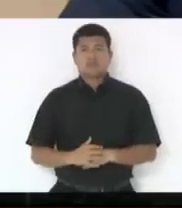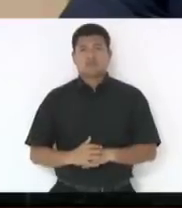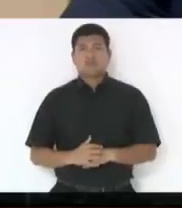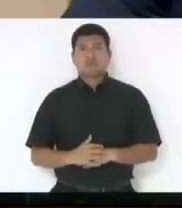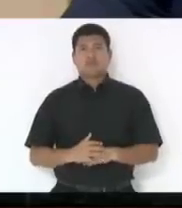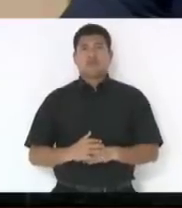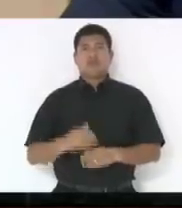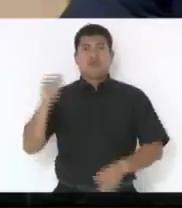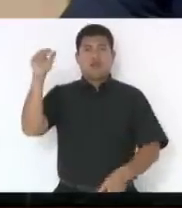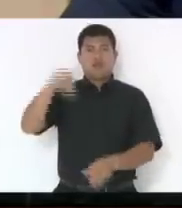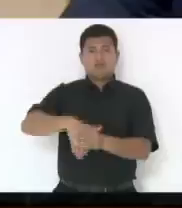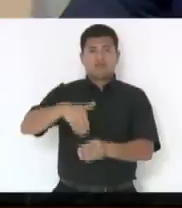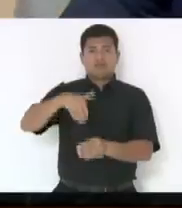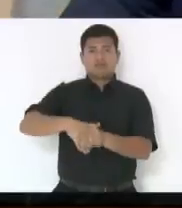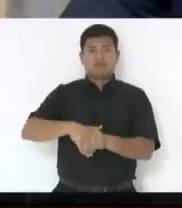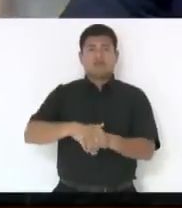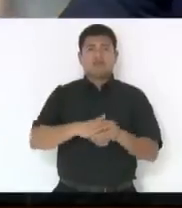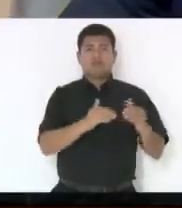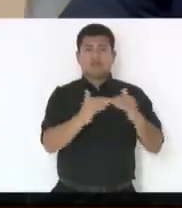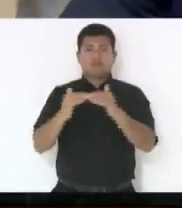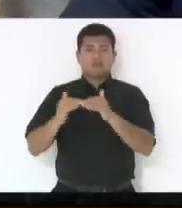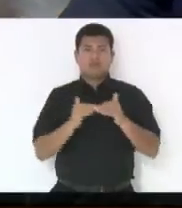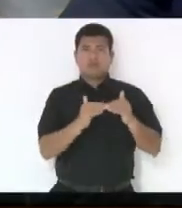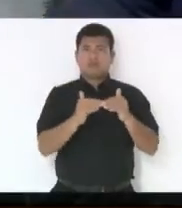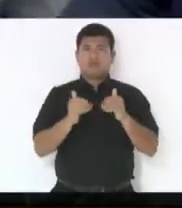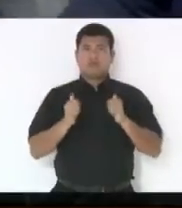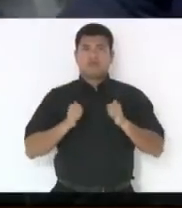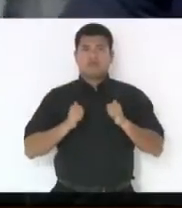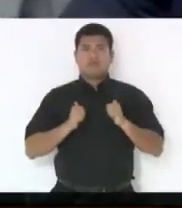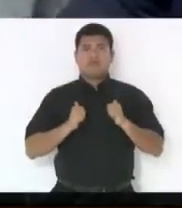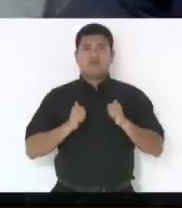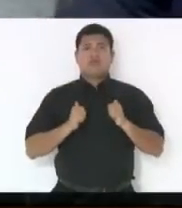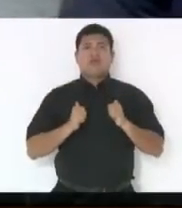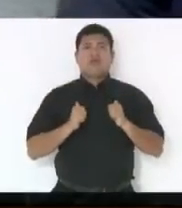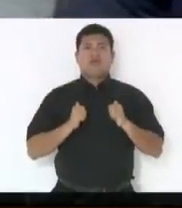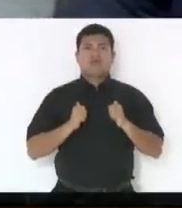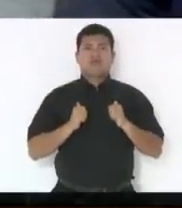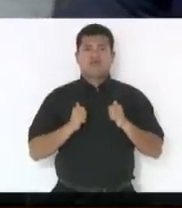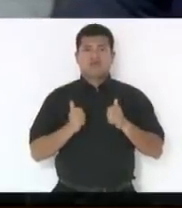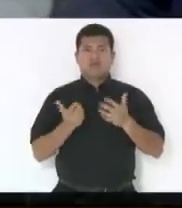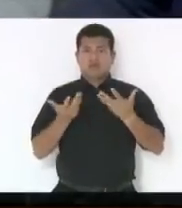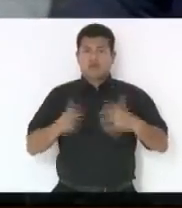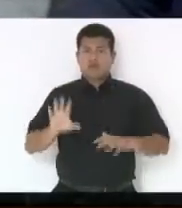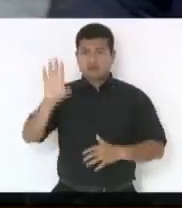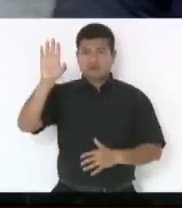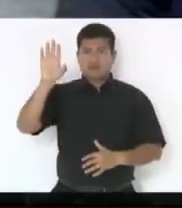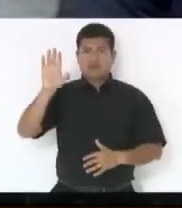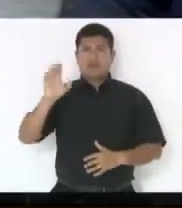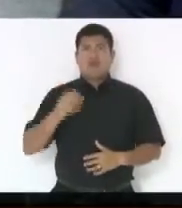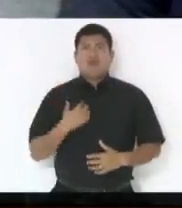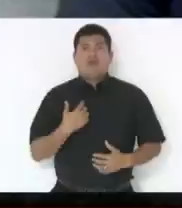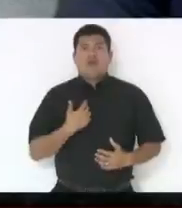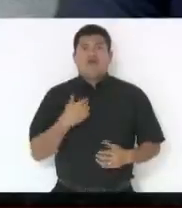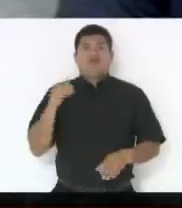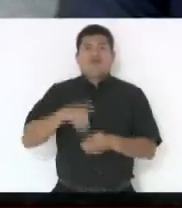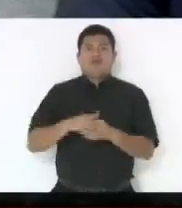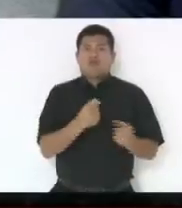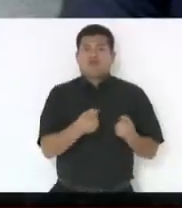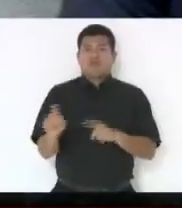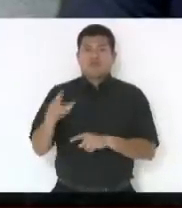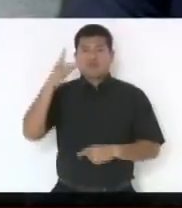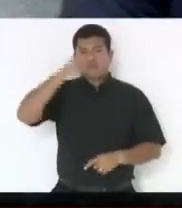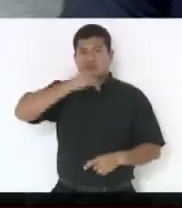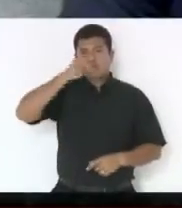Em votação, quem estiver de acordo permaneça como sem conta, quem discordar se manifesta. Voto contrário, deputado Kennedy, deputado